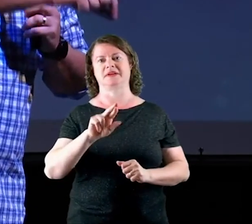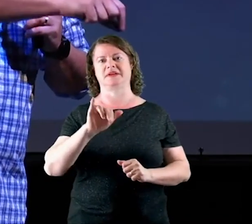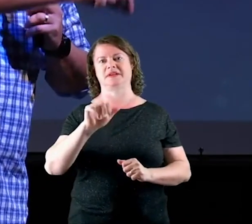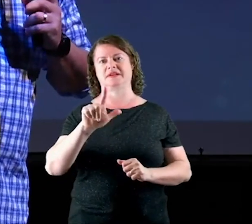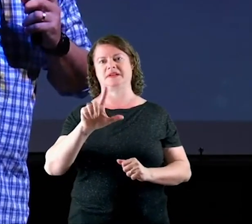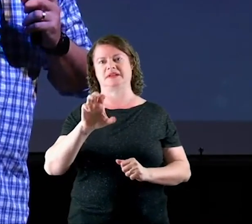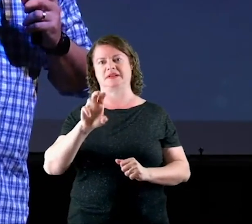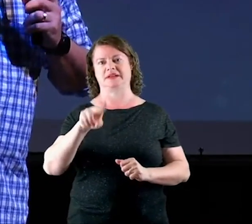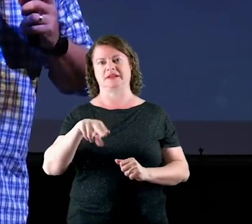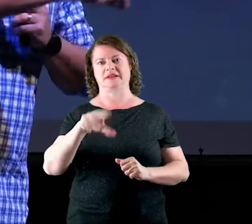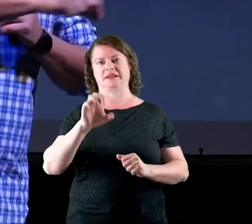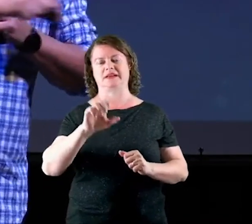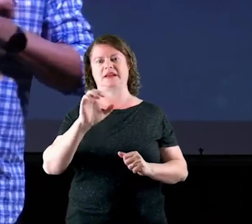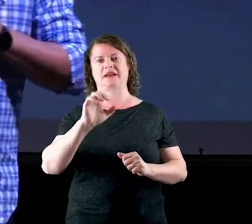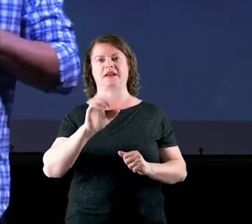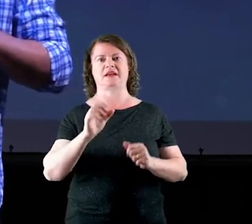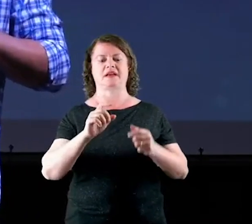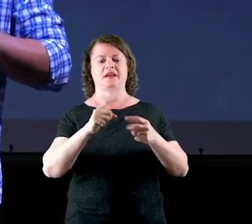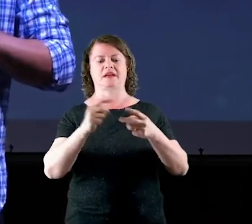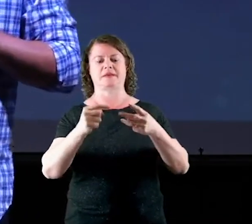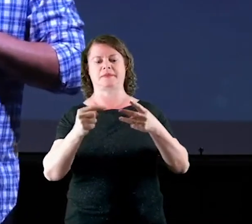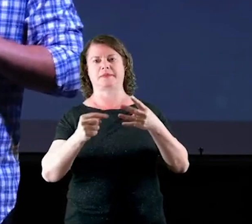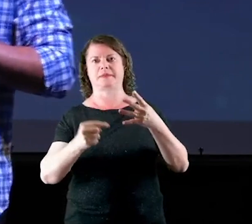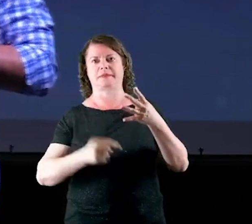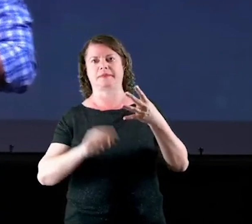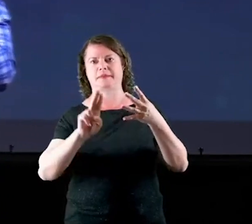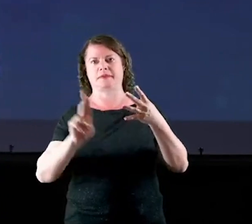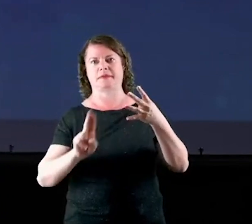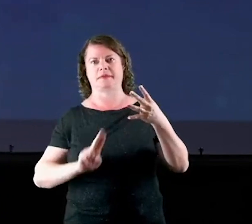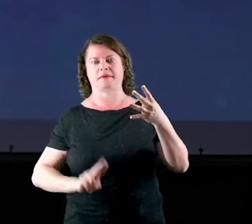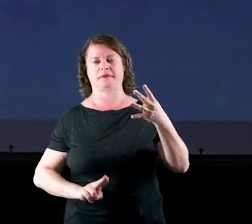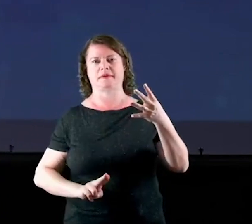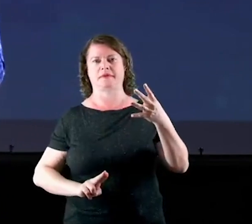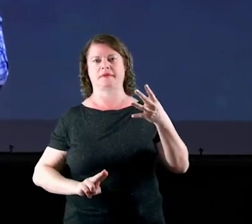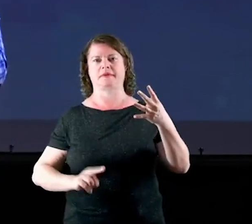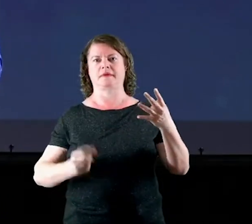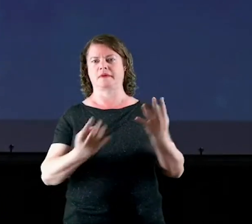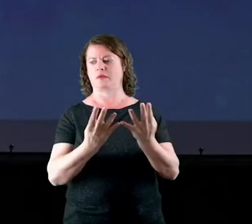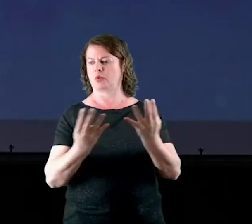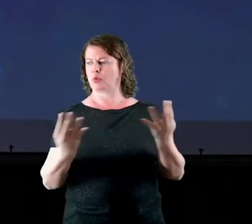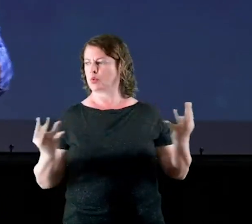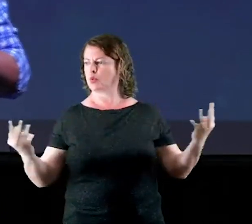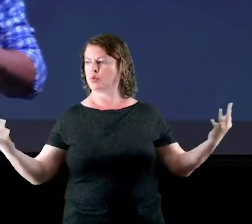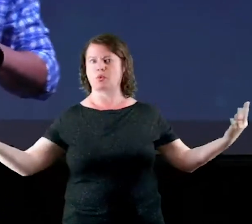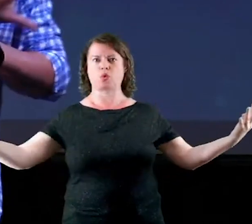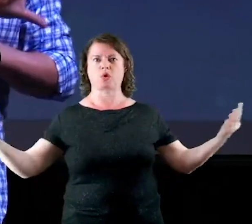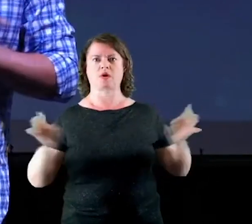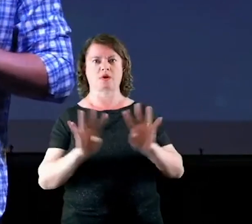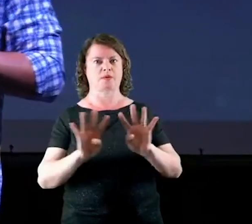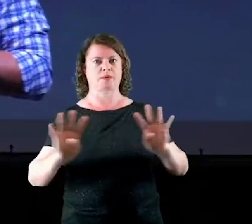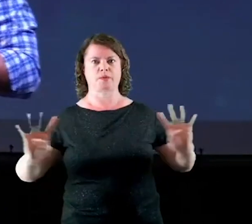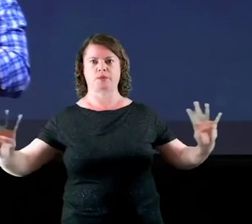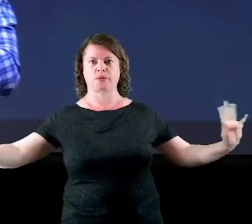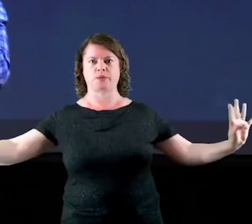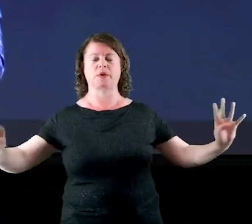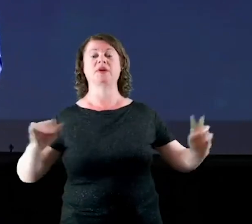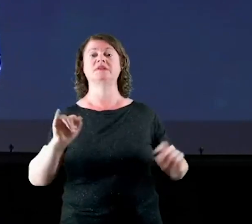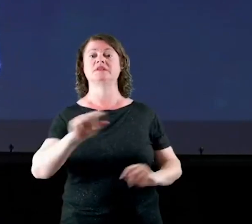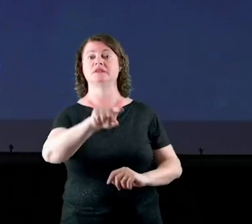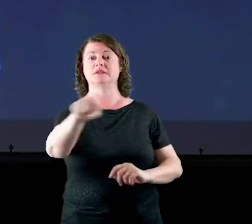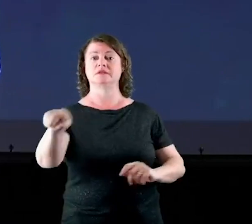Maurício pastor Igor se você precisar de uma oração agora ninguém vai fazer atendimento para você